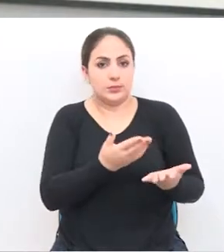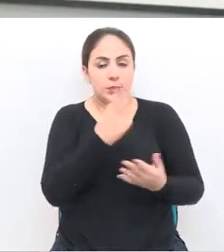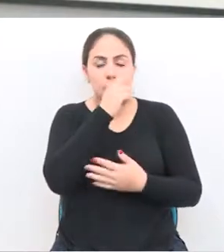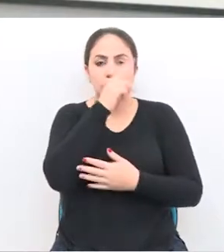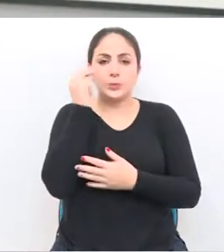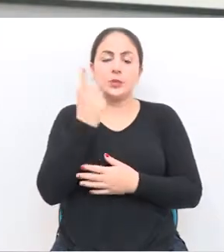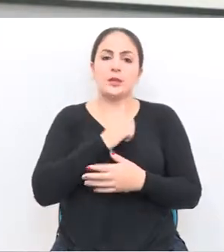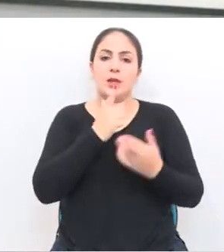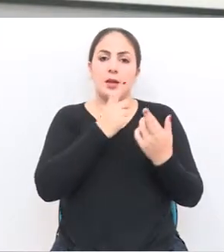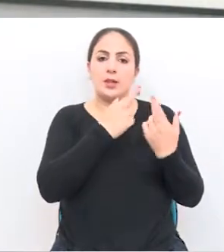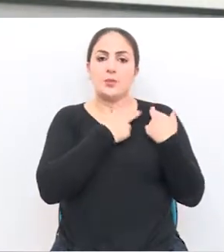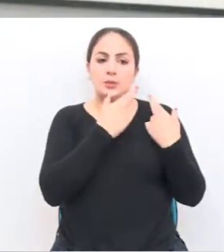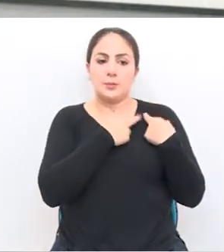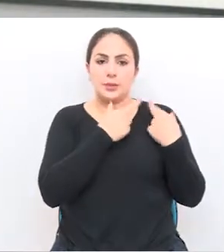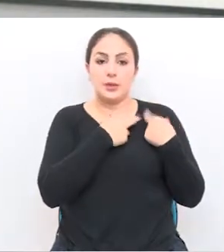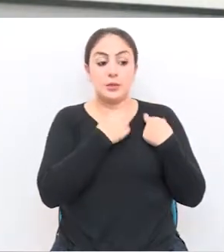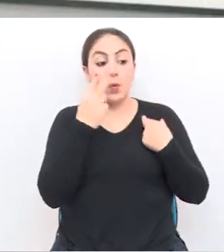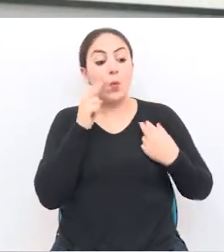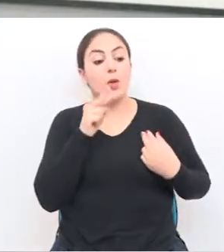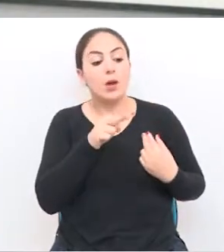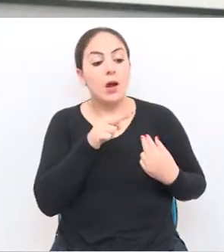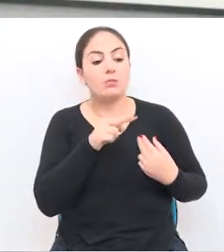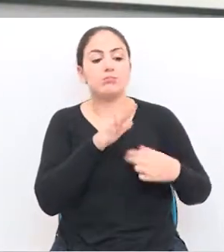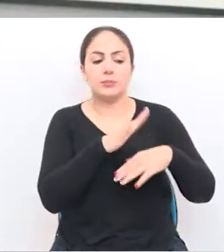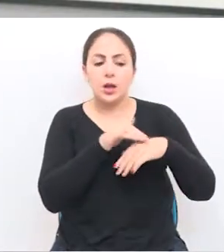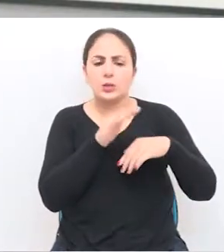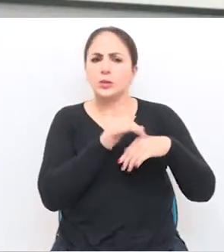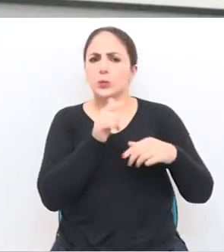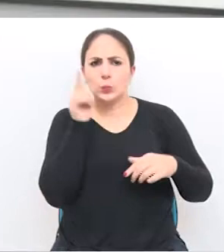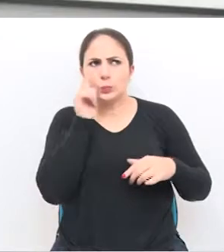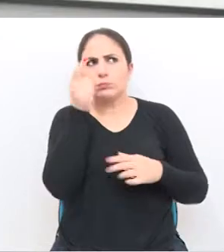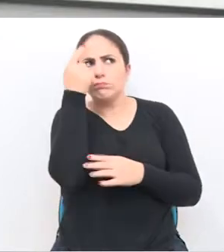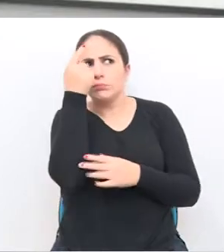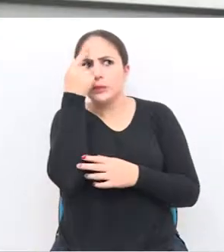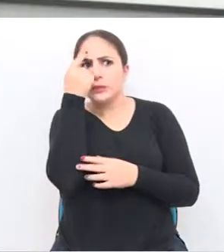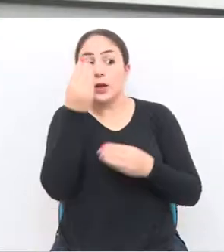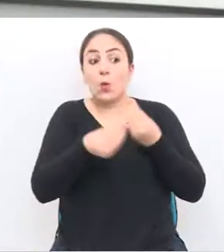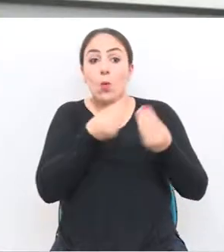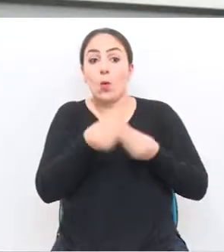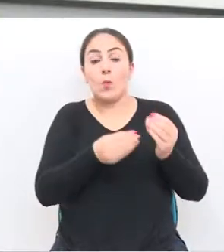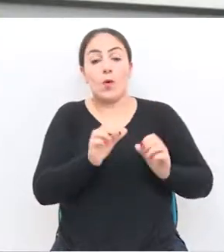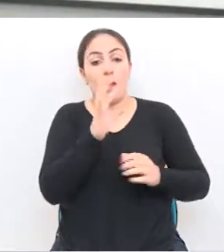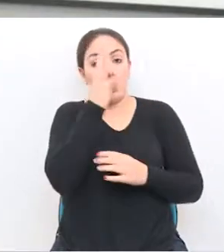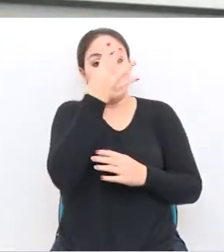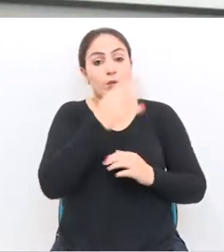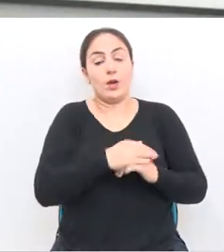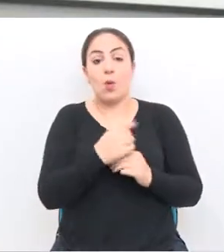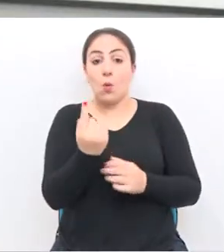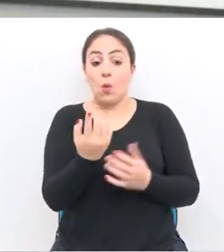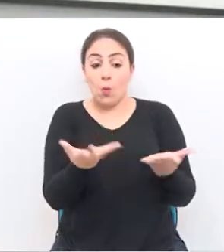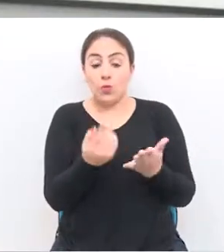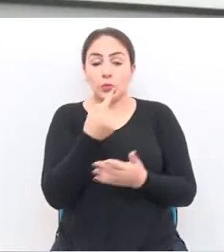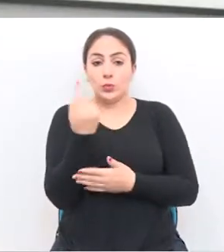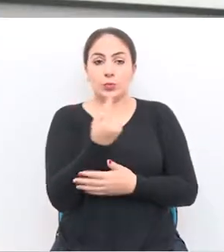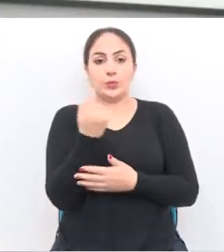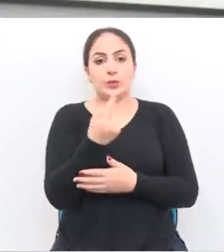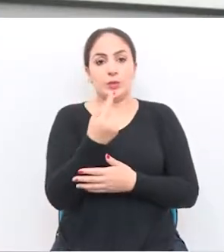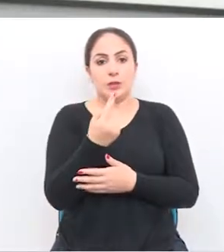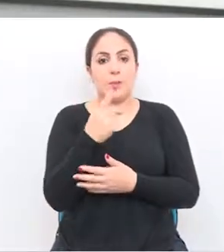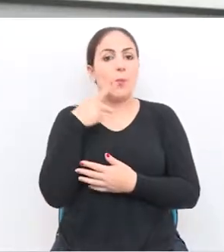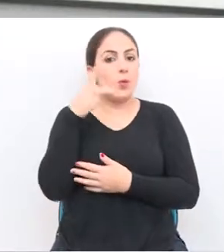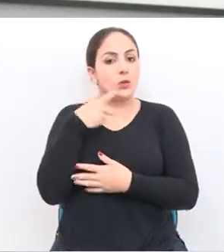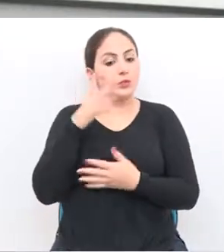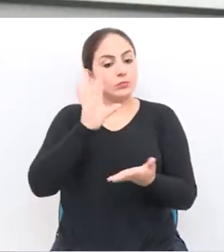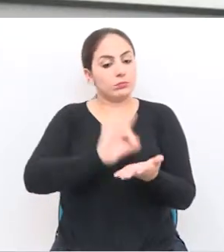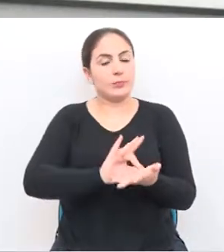público tem sim a obrigação de olhar com um carinho e pensar que a única política que tem hoje de efetividade